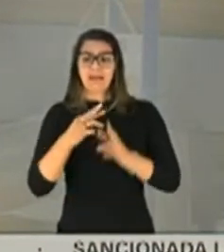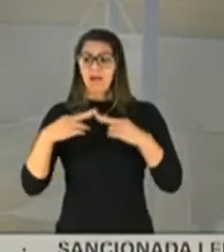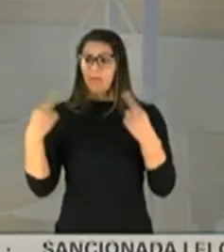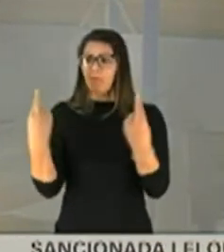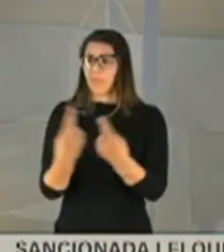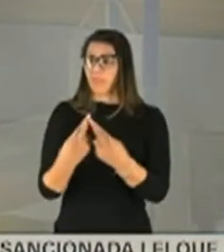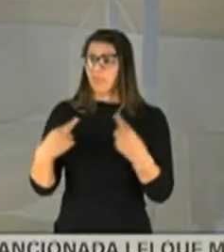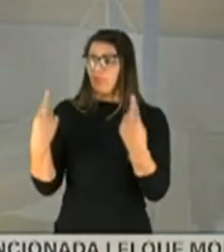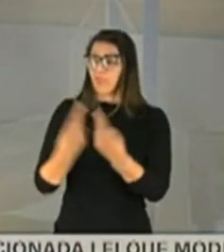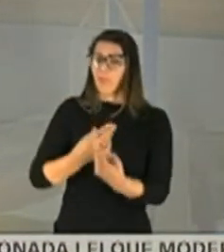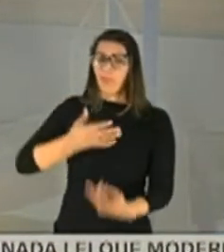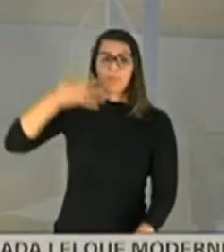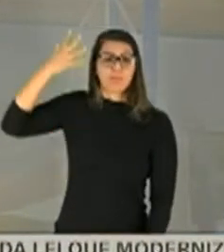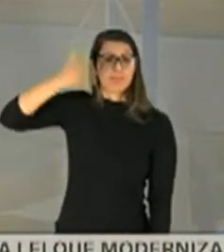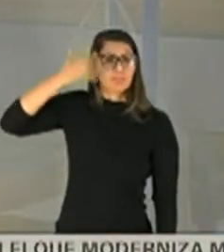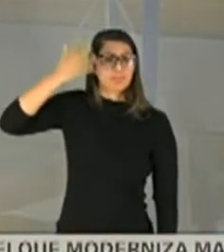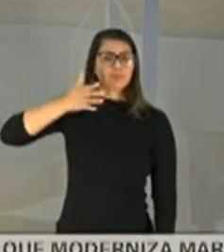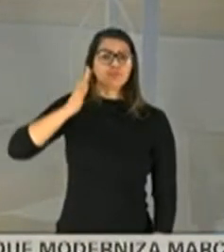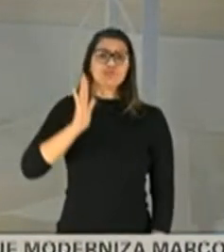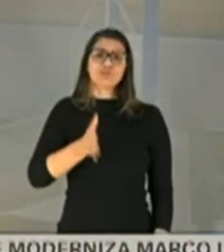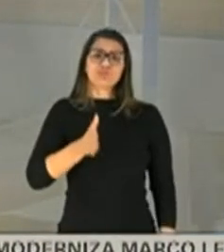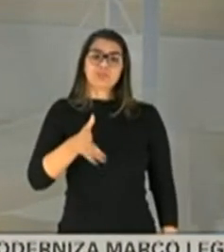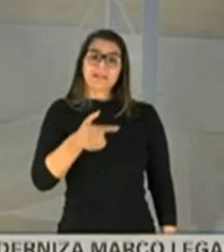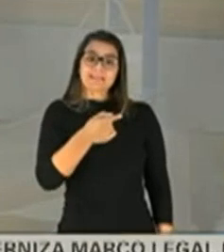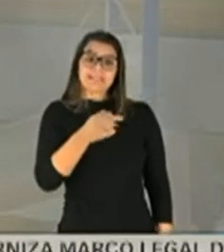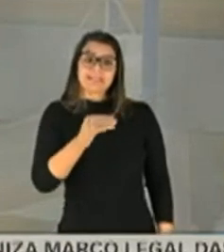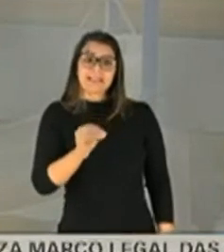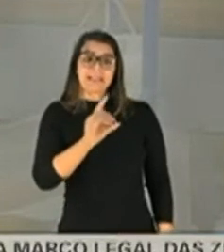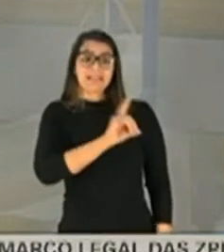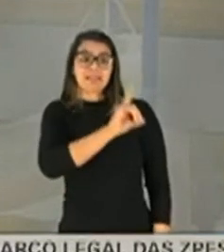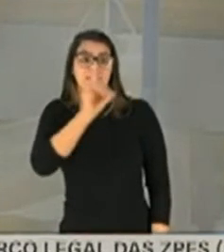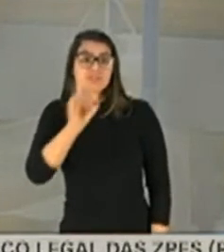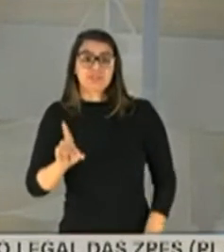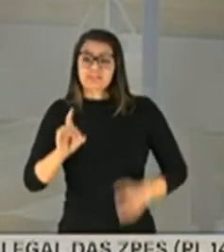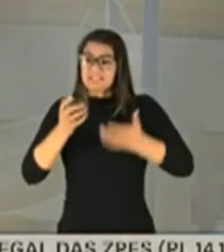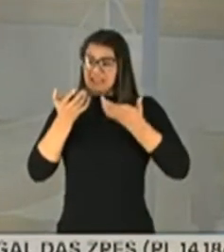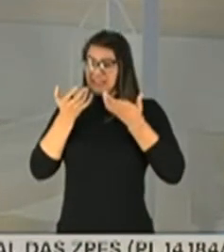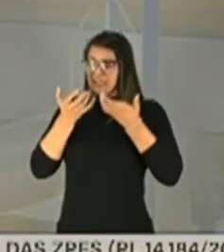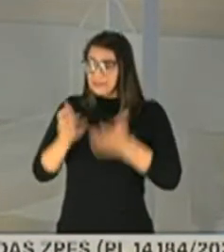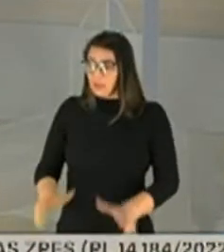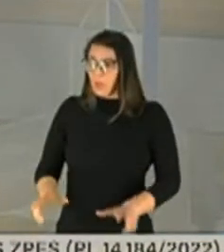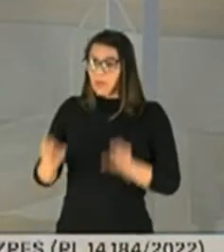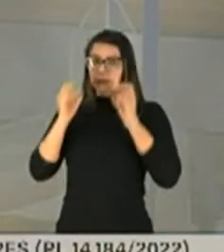70 dias, não quis olhar.